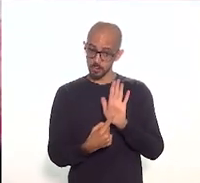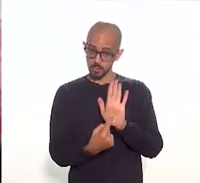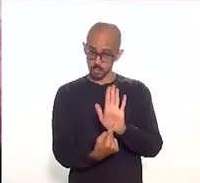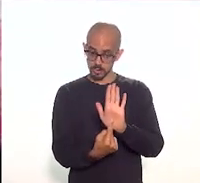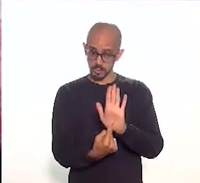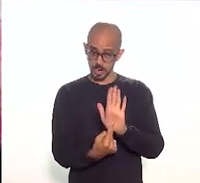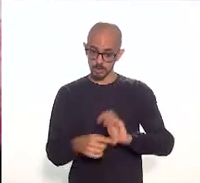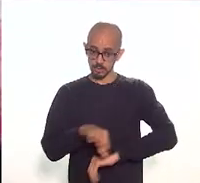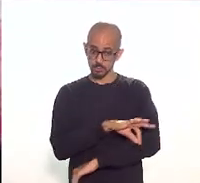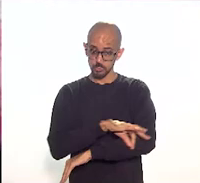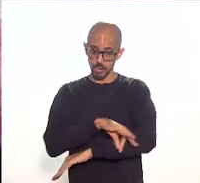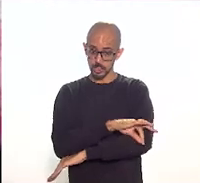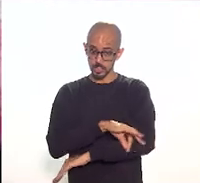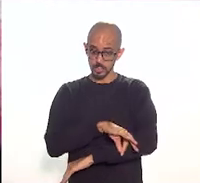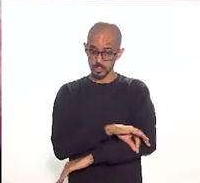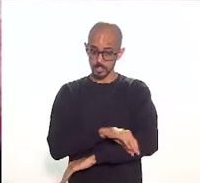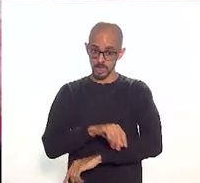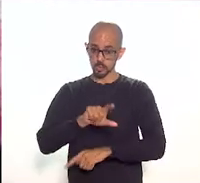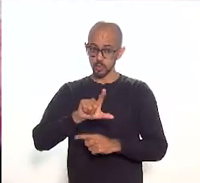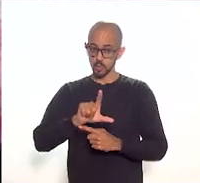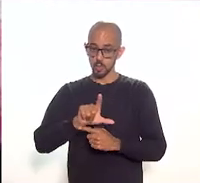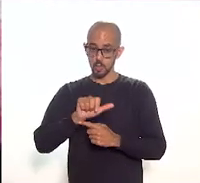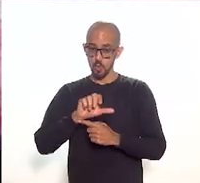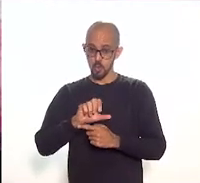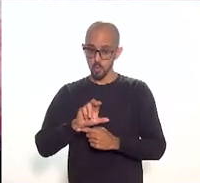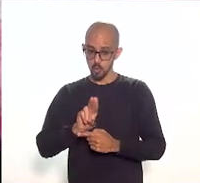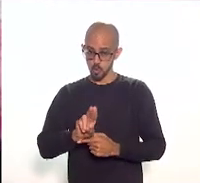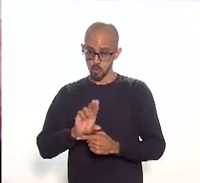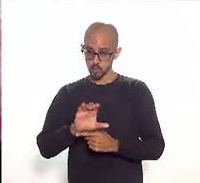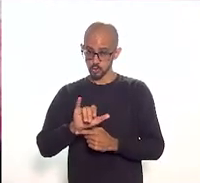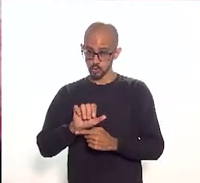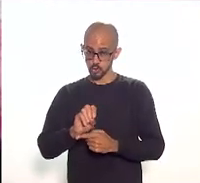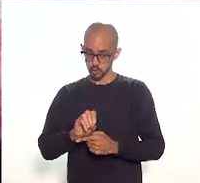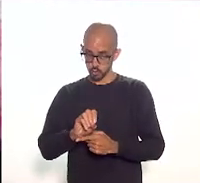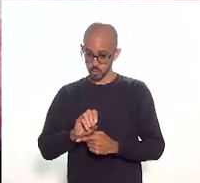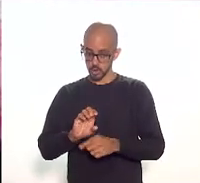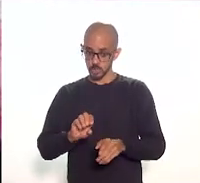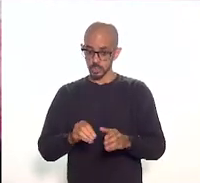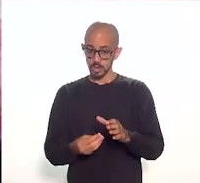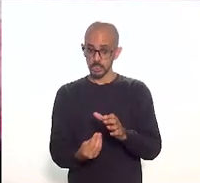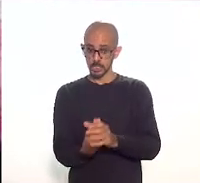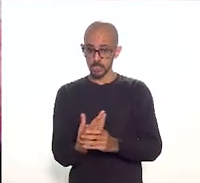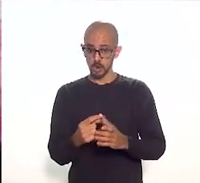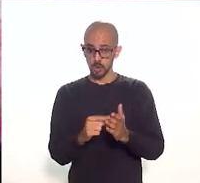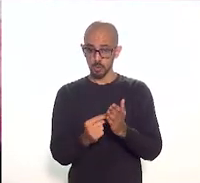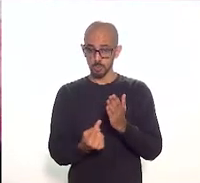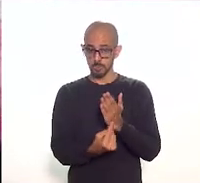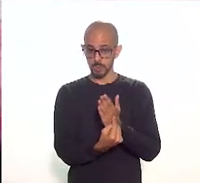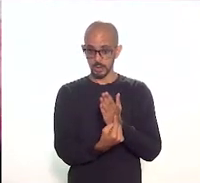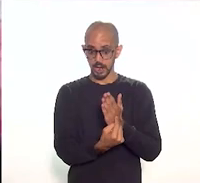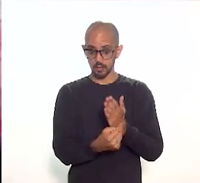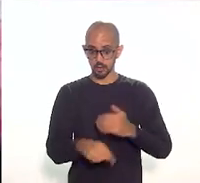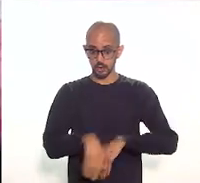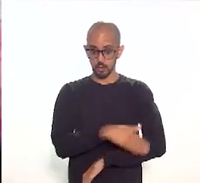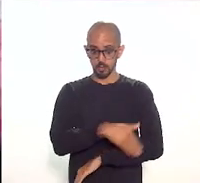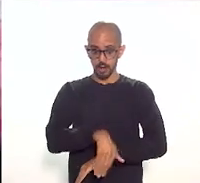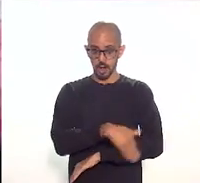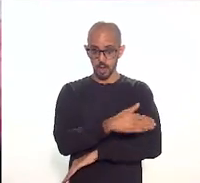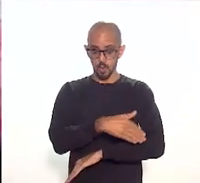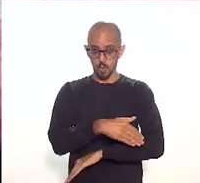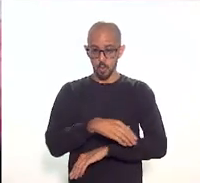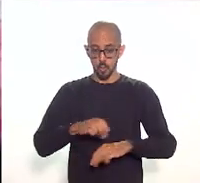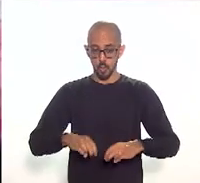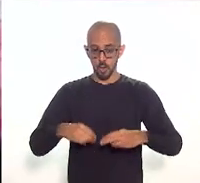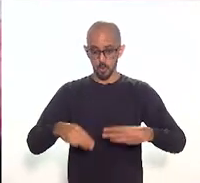arquiteto urbanista Lúcio Costa, que teria criado uma metáfora que apontaria a Rua do Capete como um museu de arquitetura